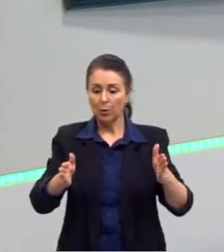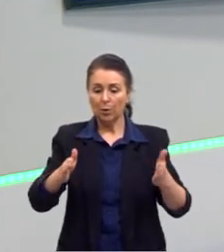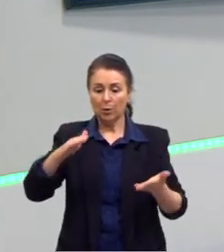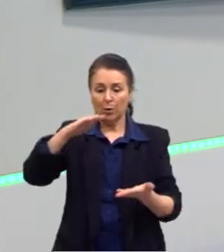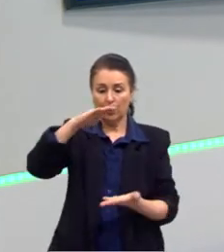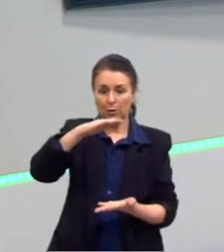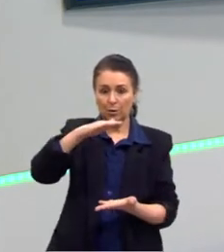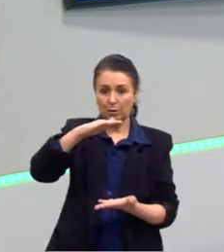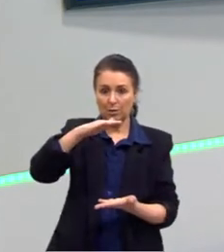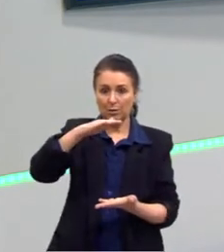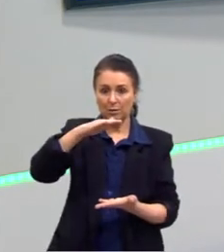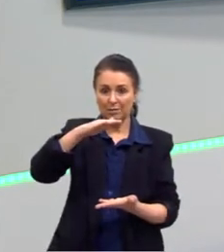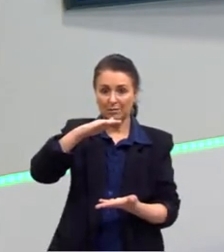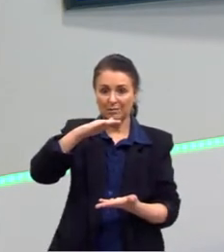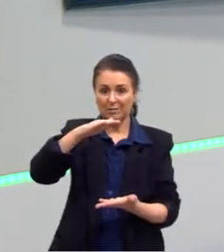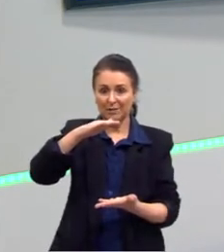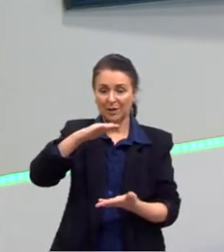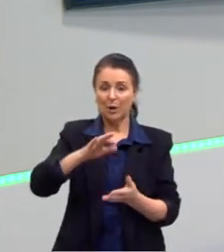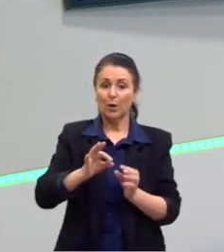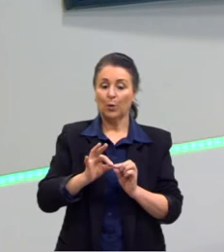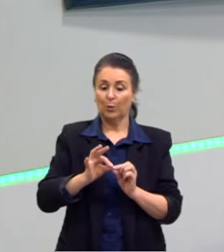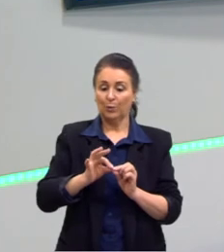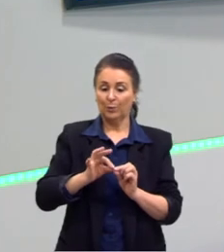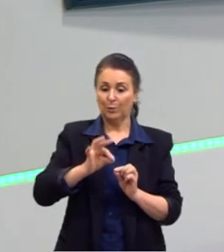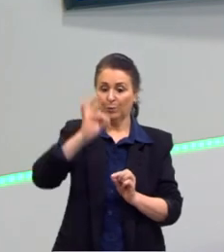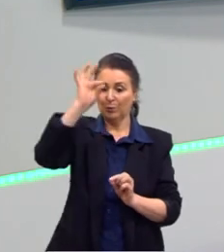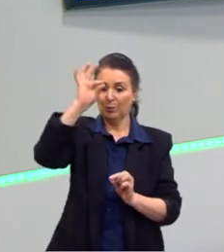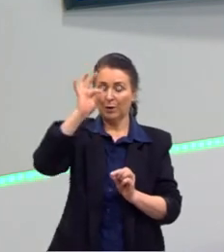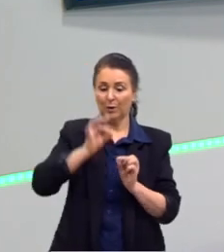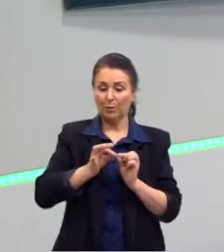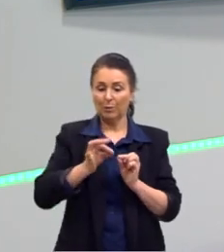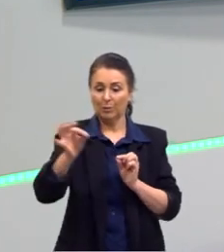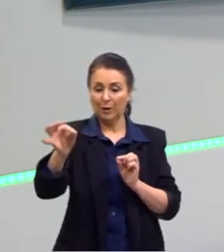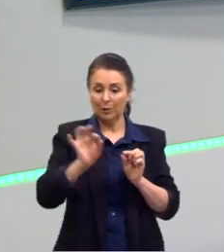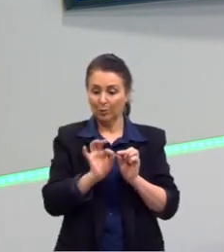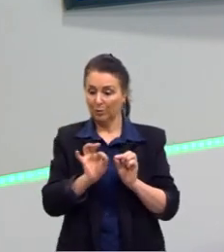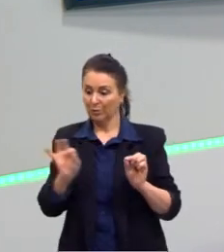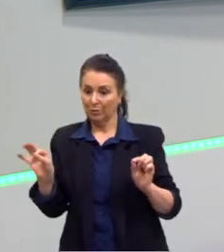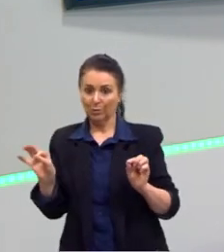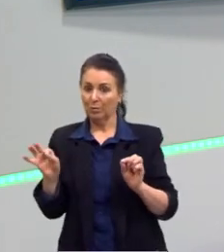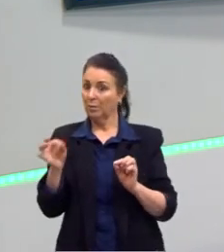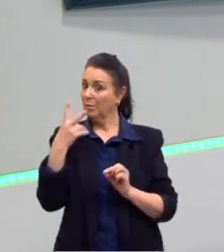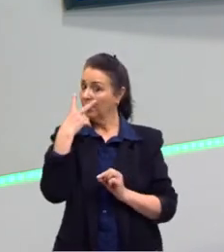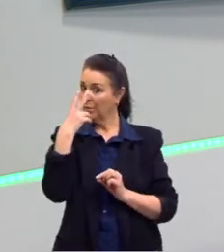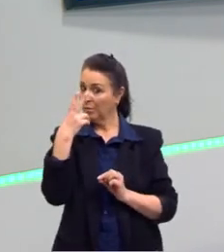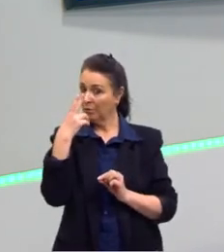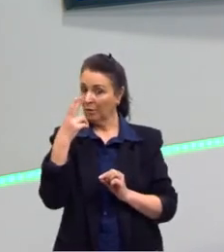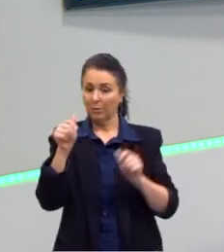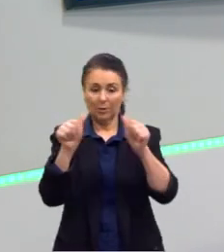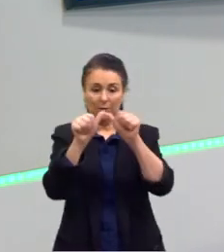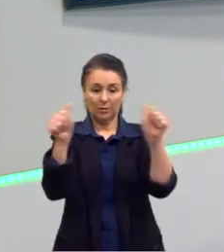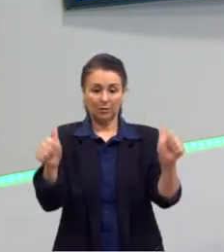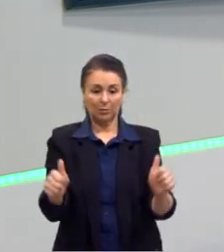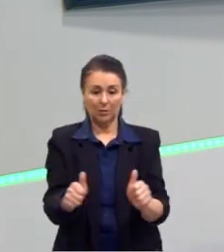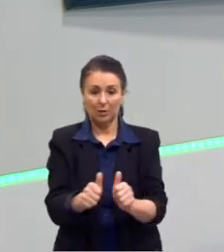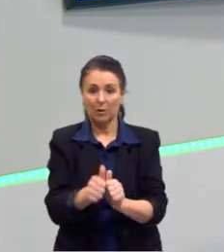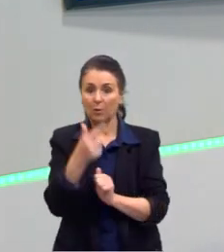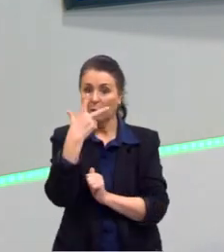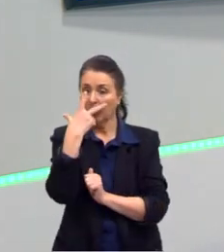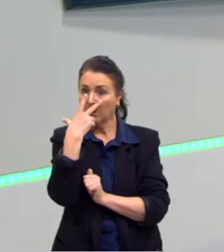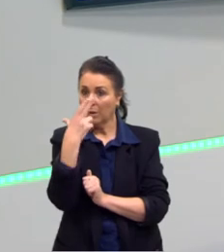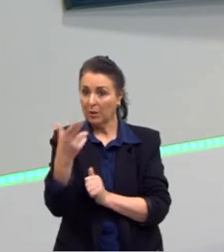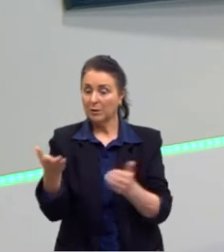comprimento, largura e altura são iguais. Já que essas formas, essas figuras são iguais, elas vão